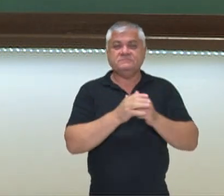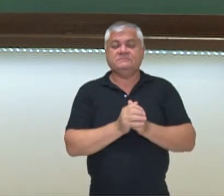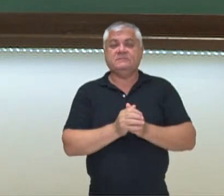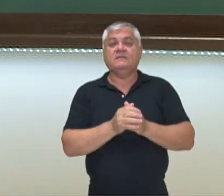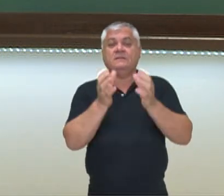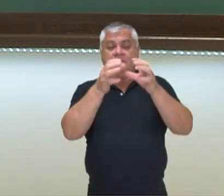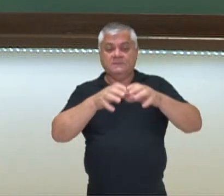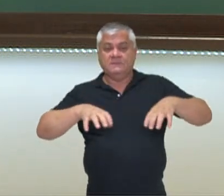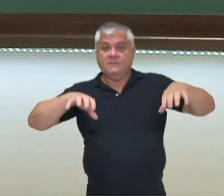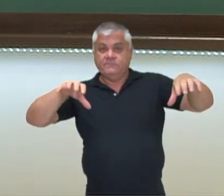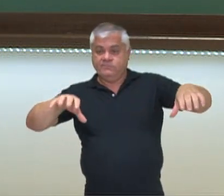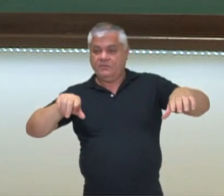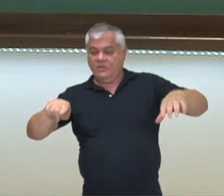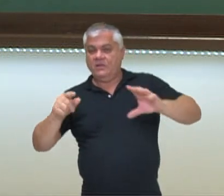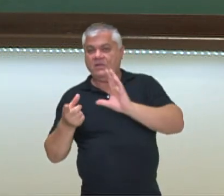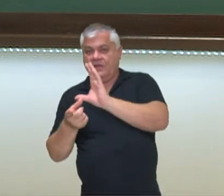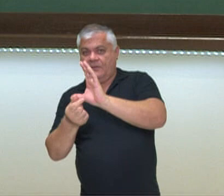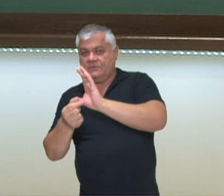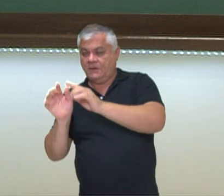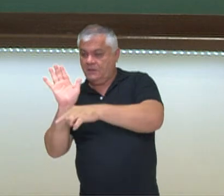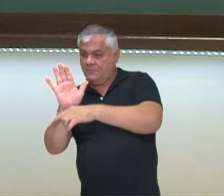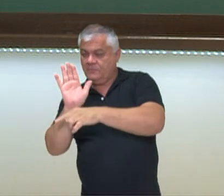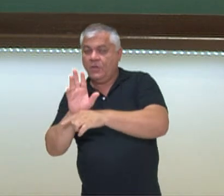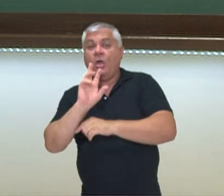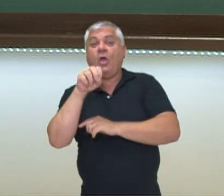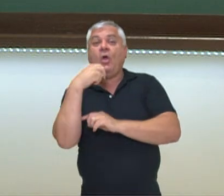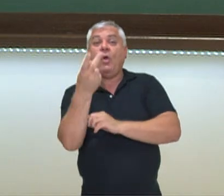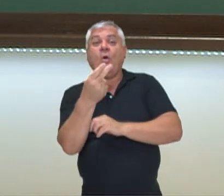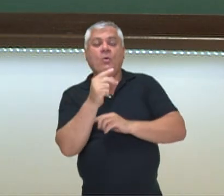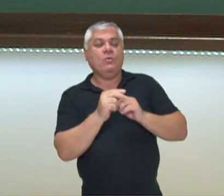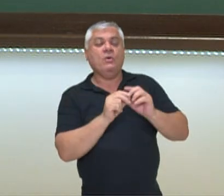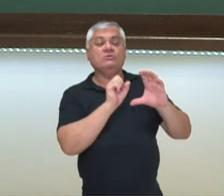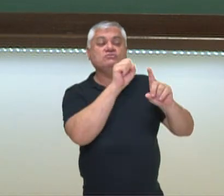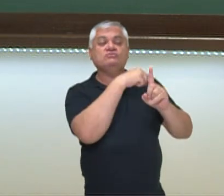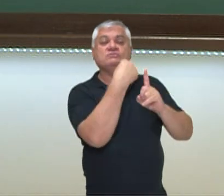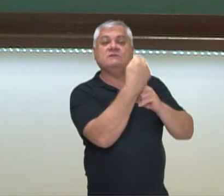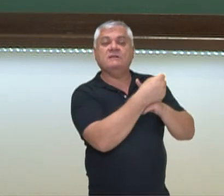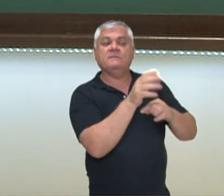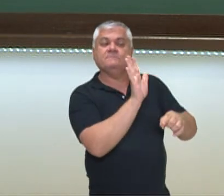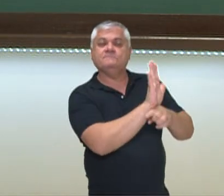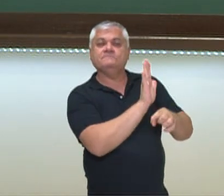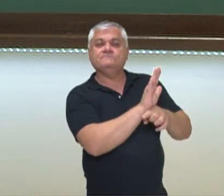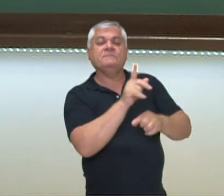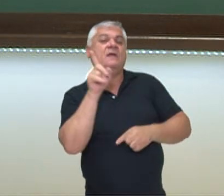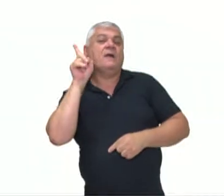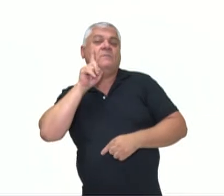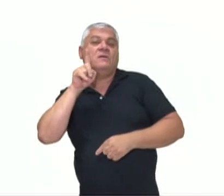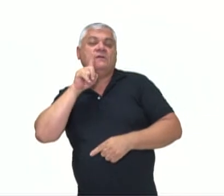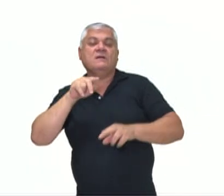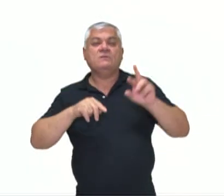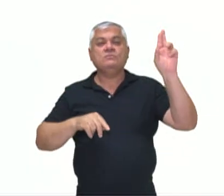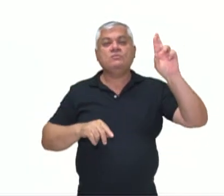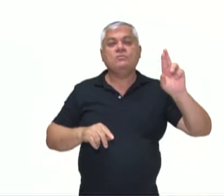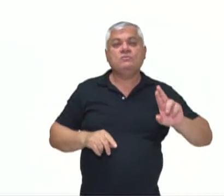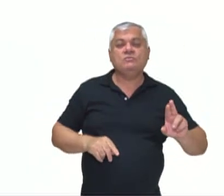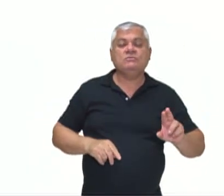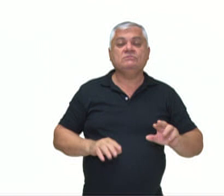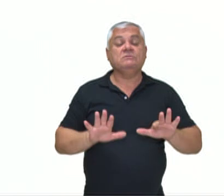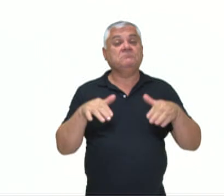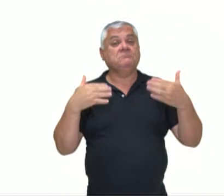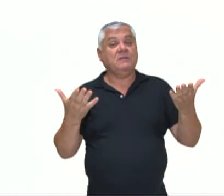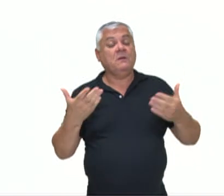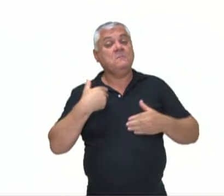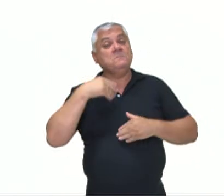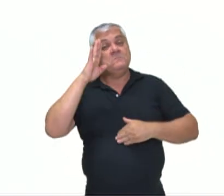ou se defendia o capitalismo ou o socialismo. A divisão era a partir de americanos e soviéticos e, lógico, era um conflito